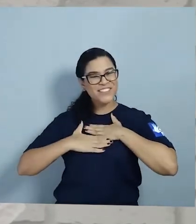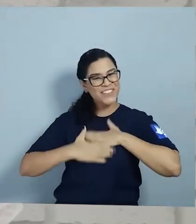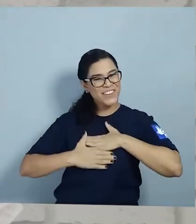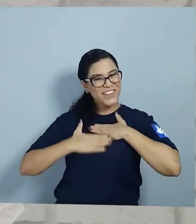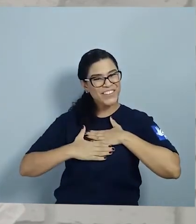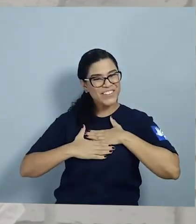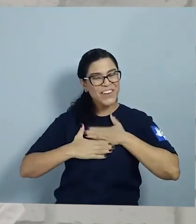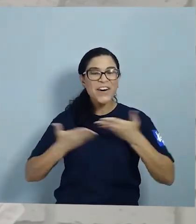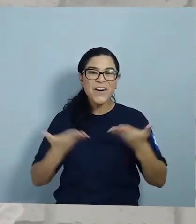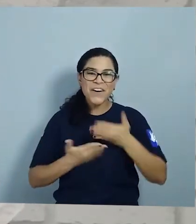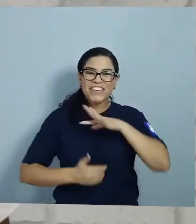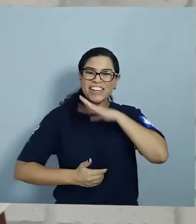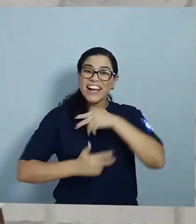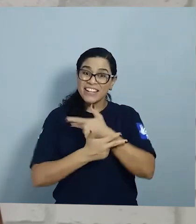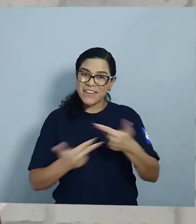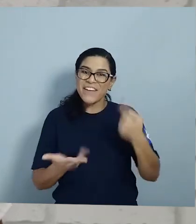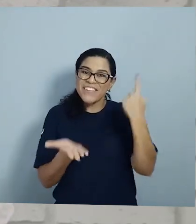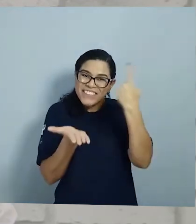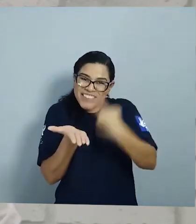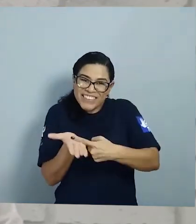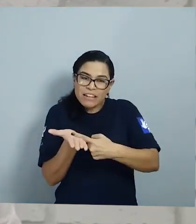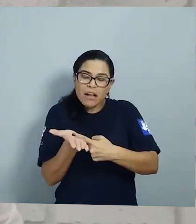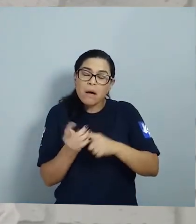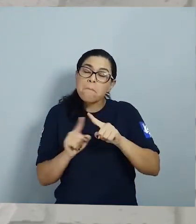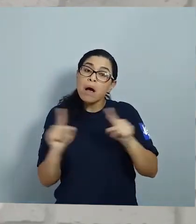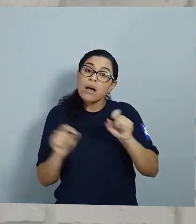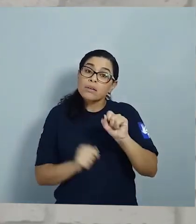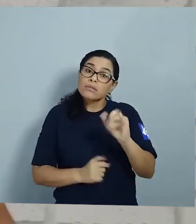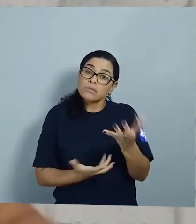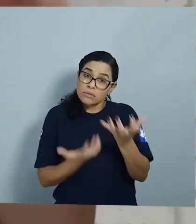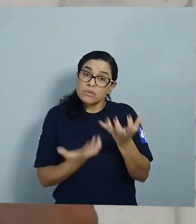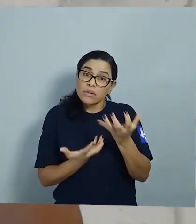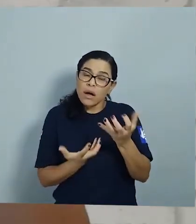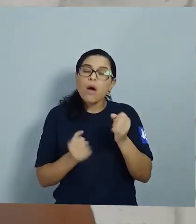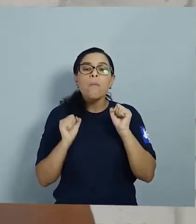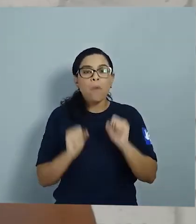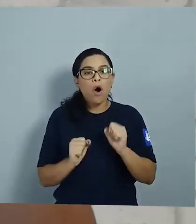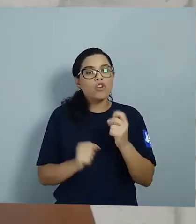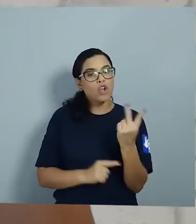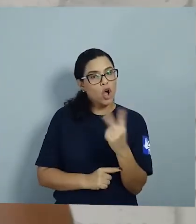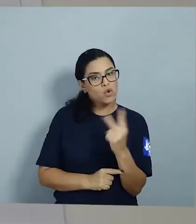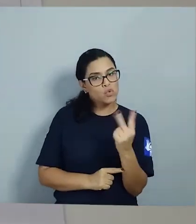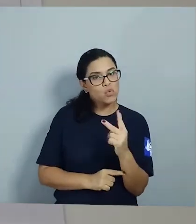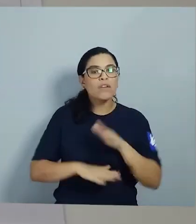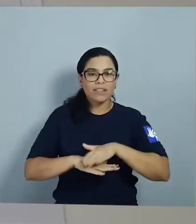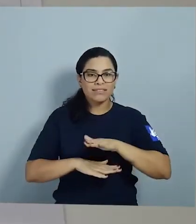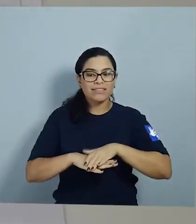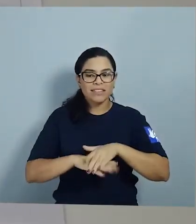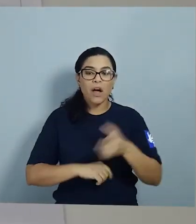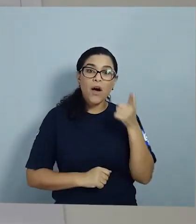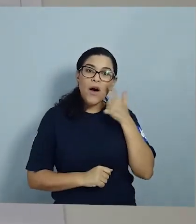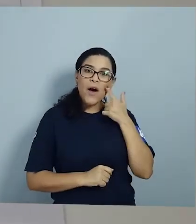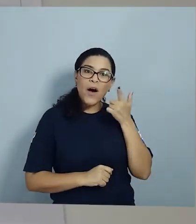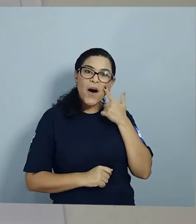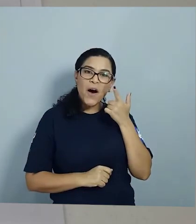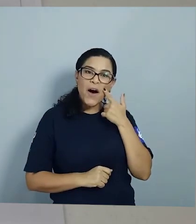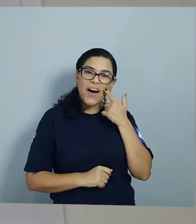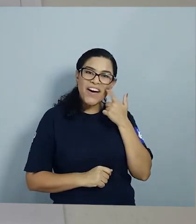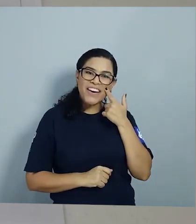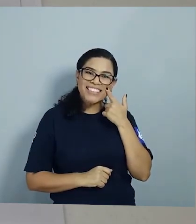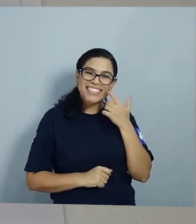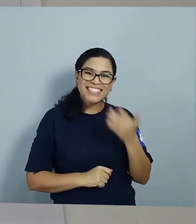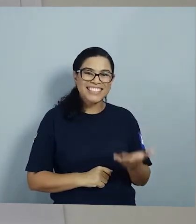hoje Combinado? Mas se você quiser, você pode fazer as suas páginas Olha só como ficou as